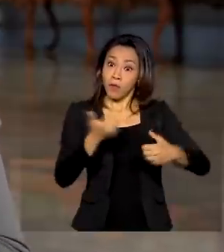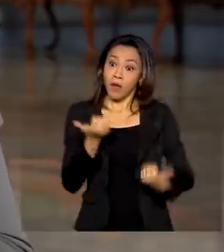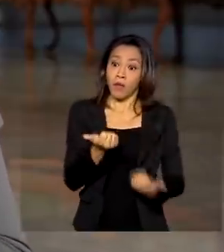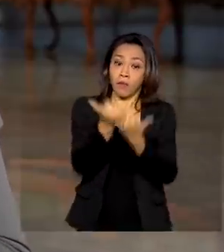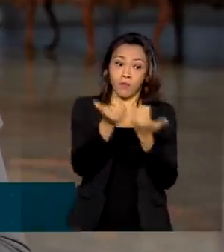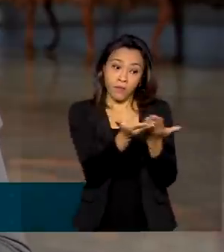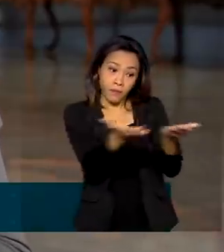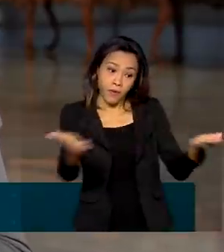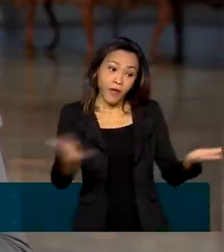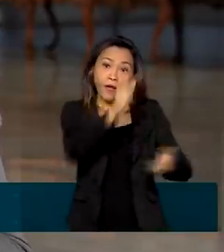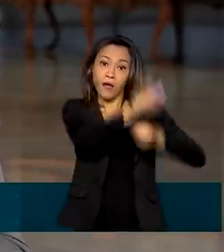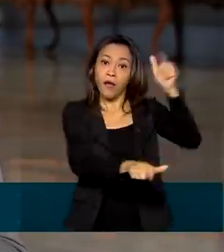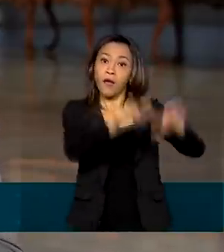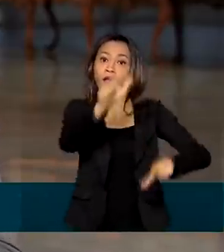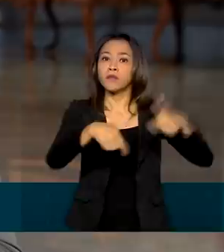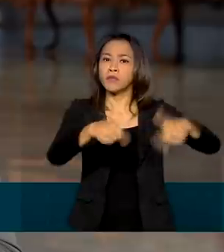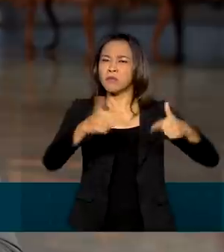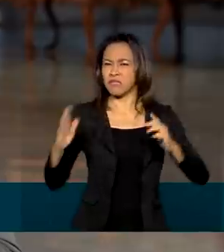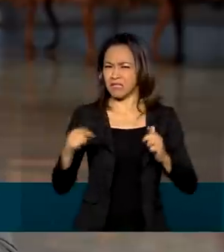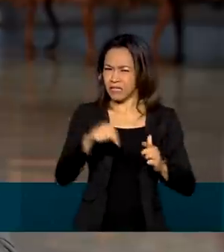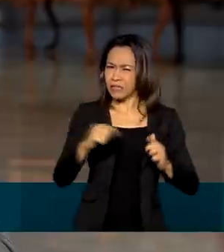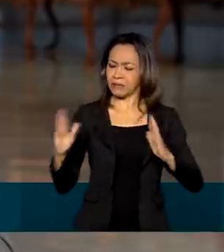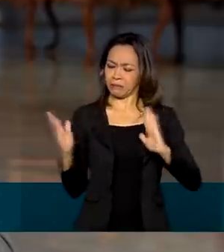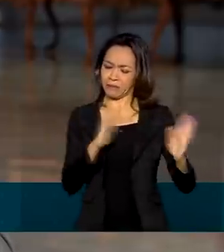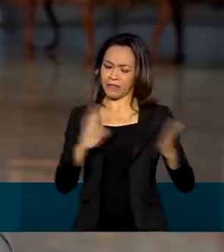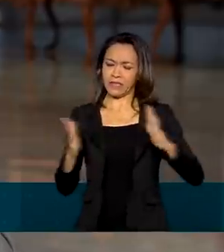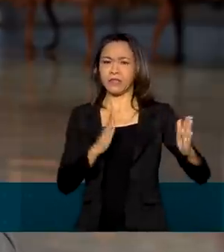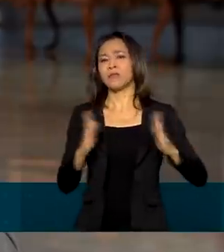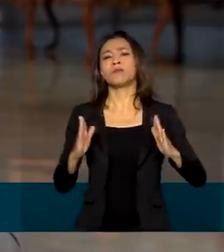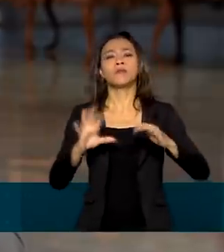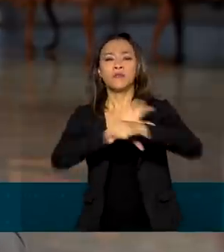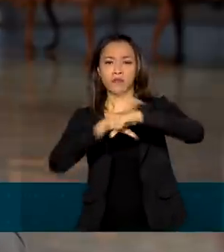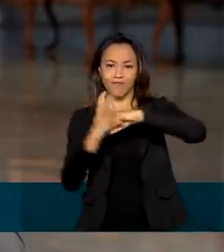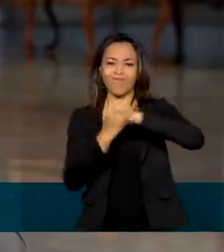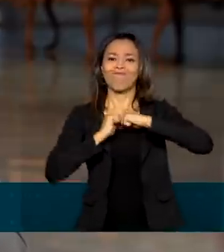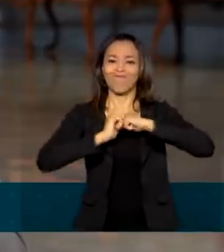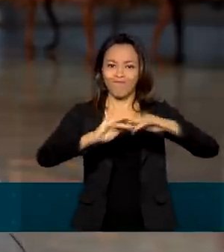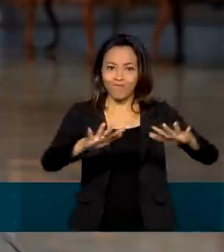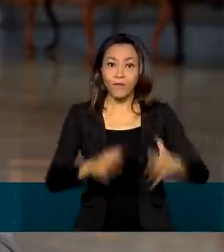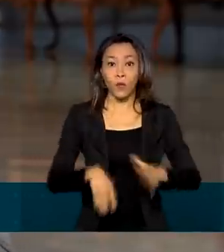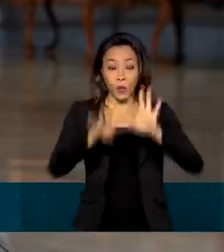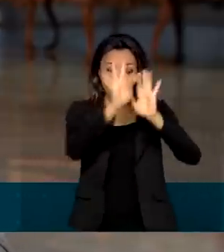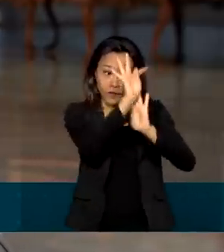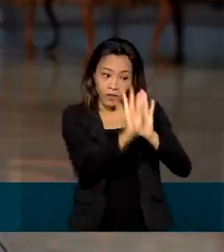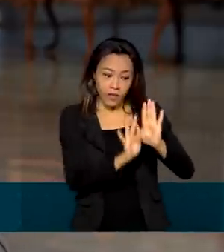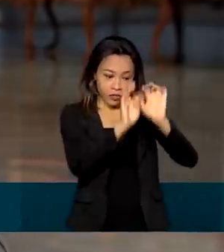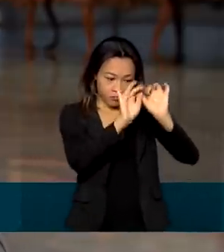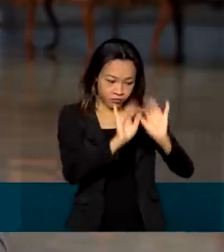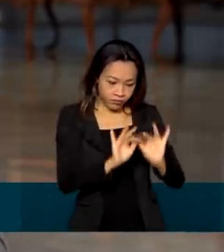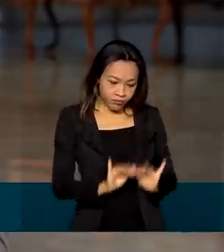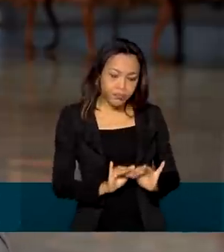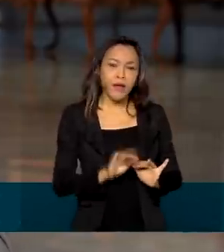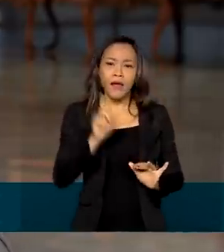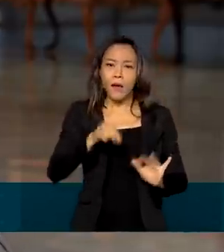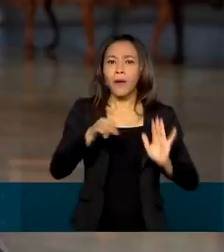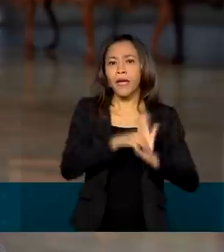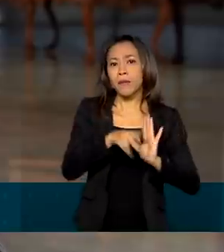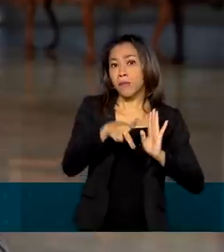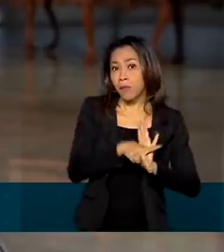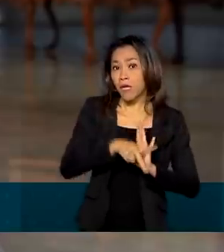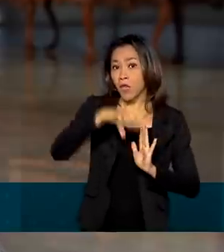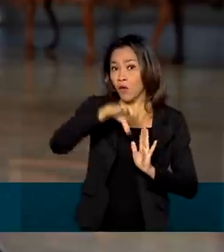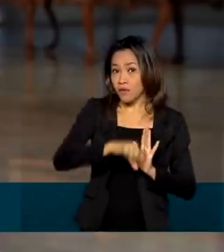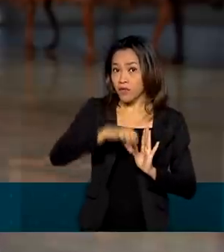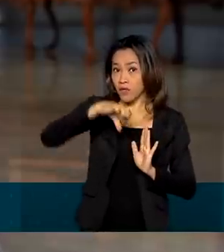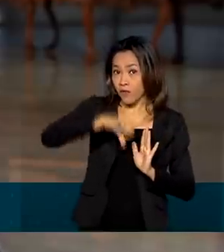difícil de enfrentamento da crise causada pela pandemia da Covid-19. O texto traz opções parecidas com a MP 927,